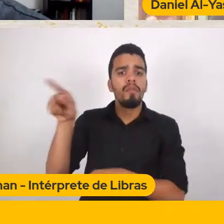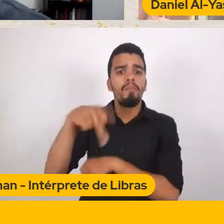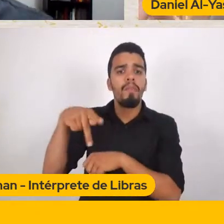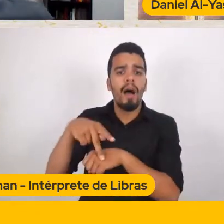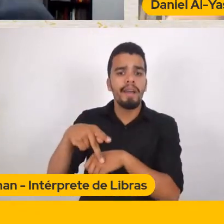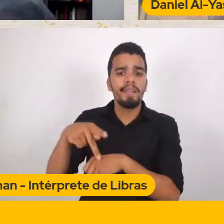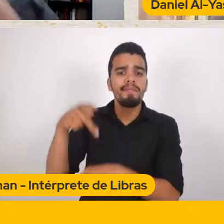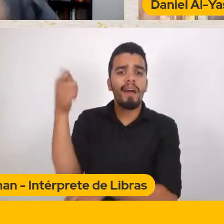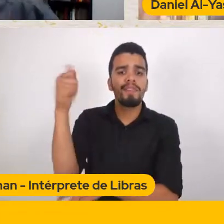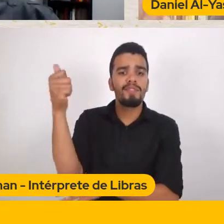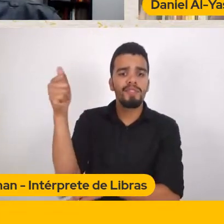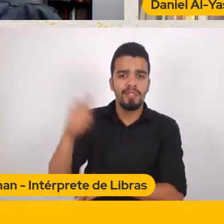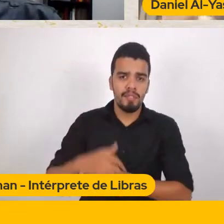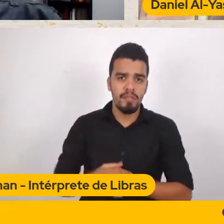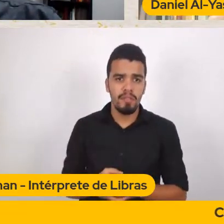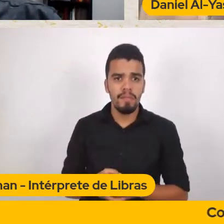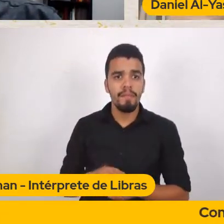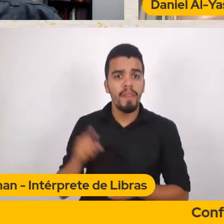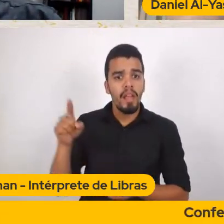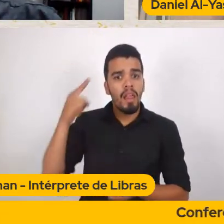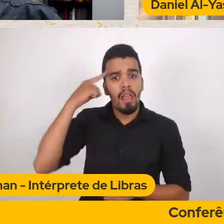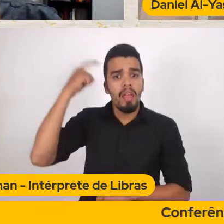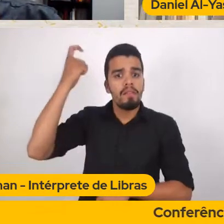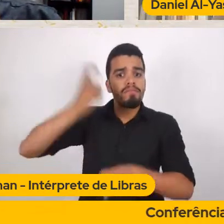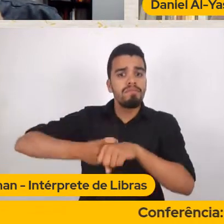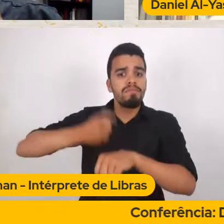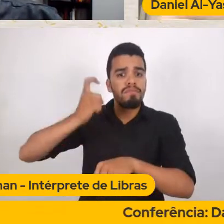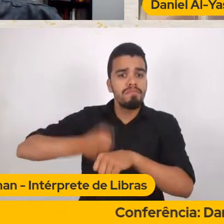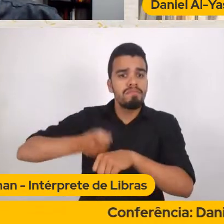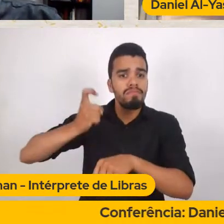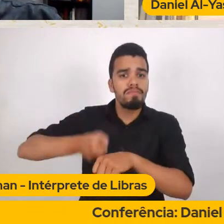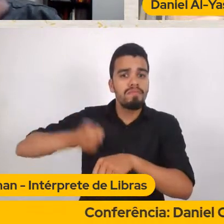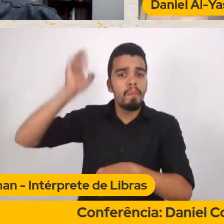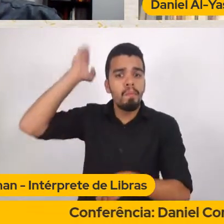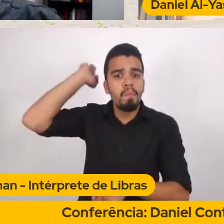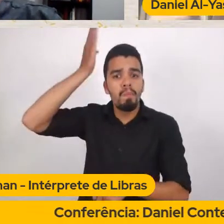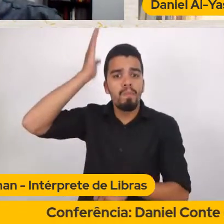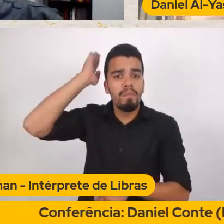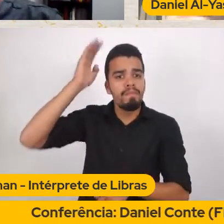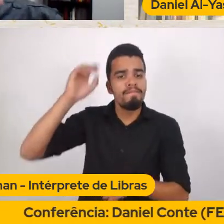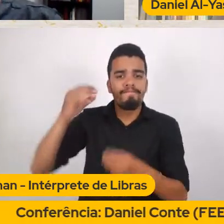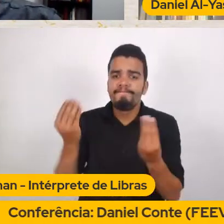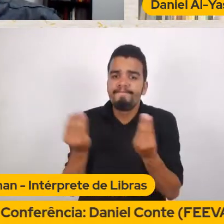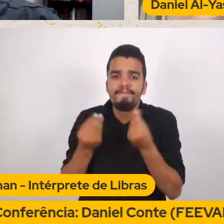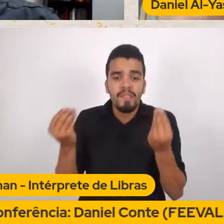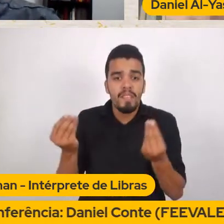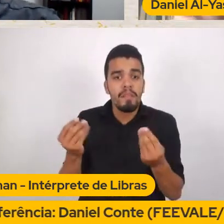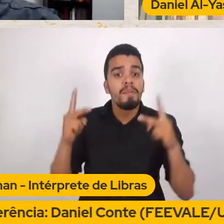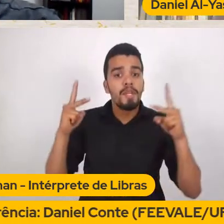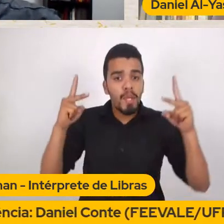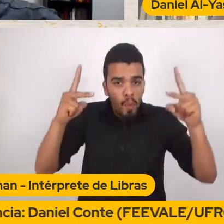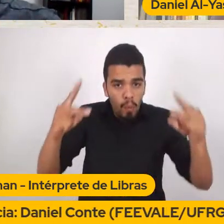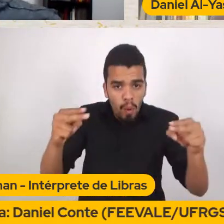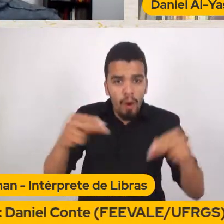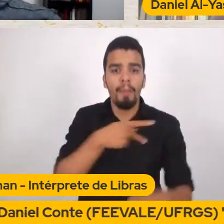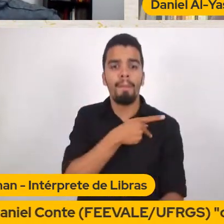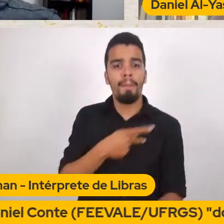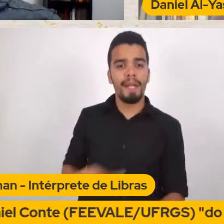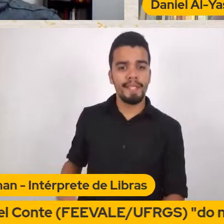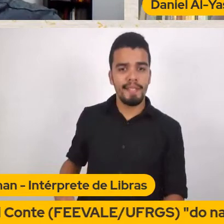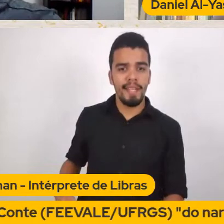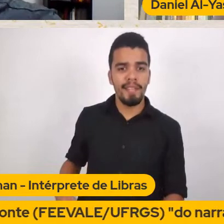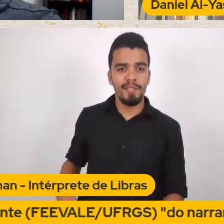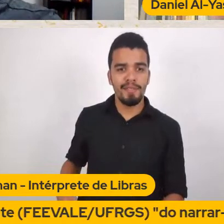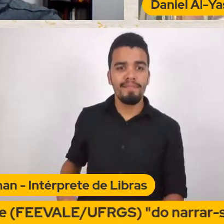imbecil Ou mais imbecil Que o nosso antecessor Aqui O nosso presidente Antecessor Que nos governou Por quatro anos